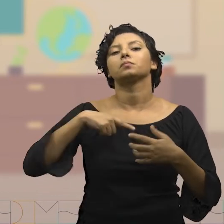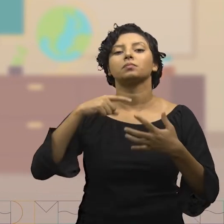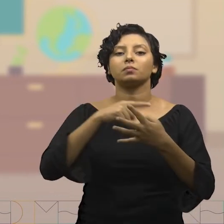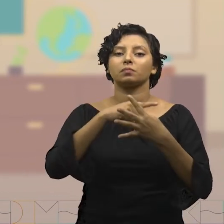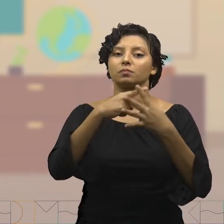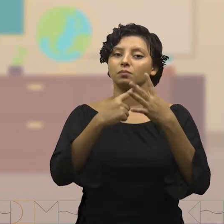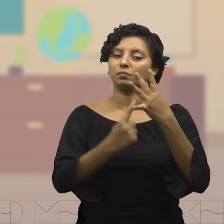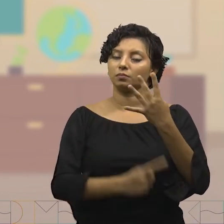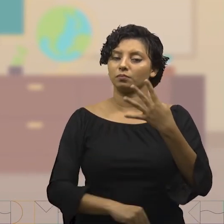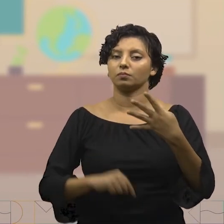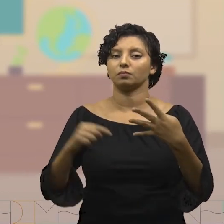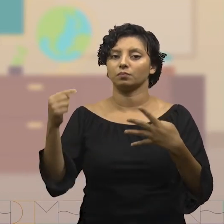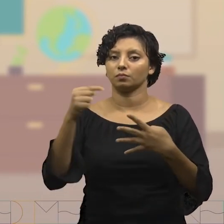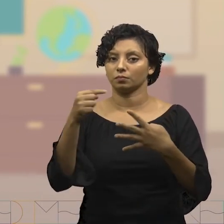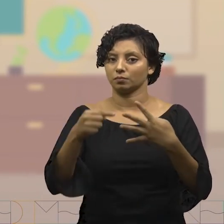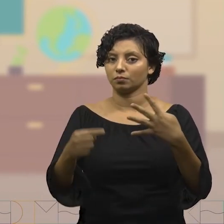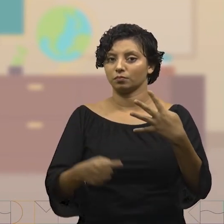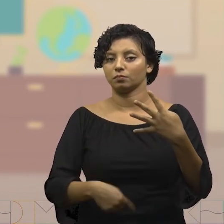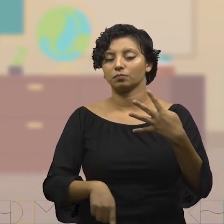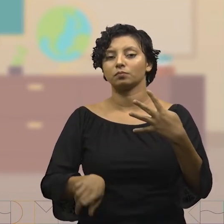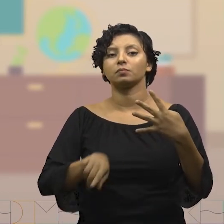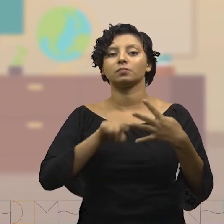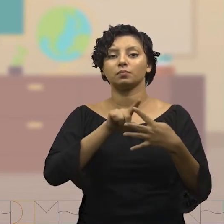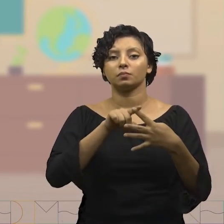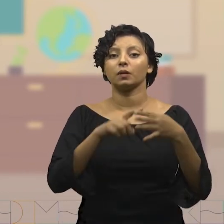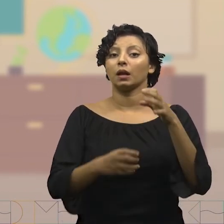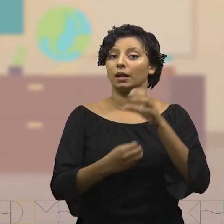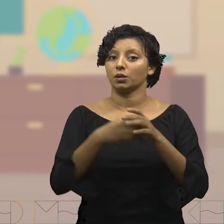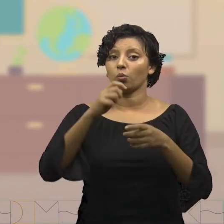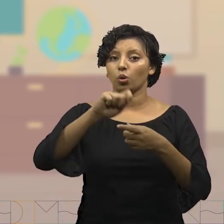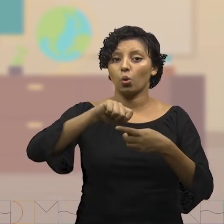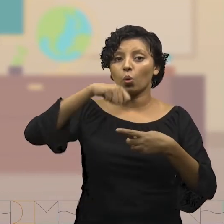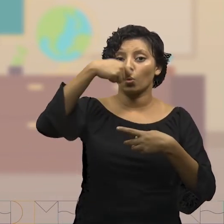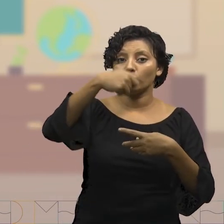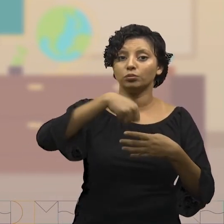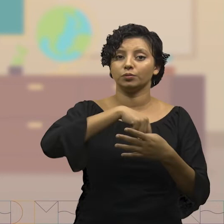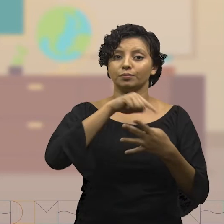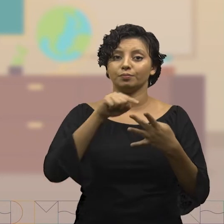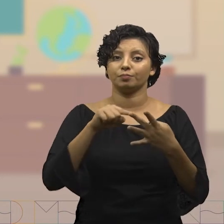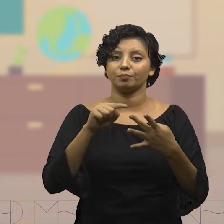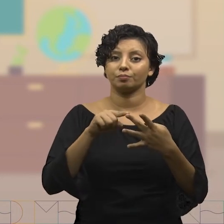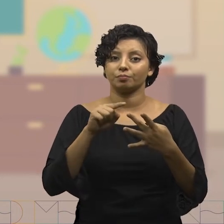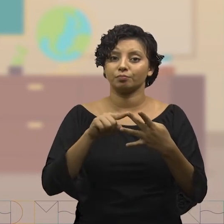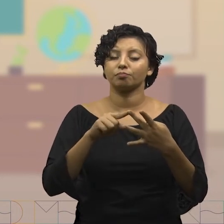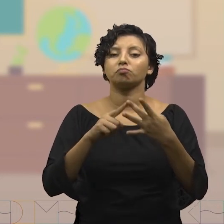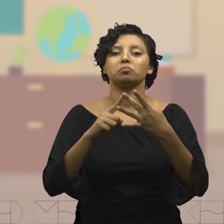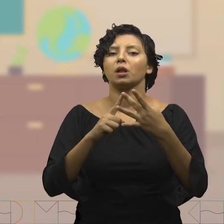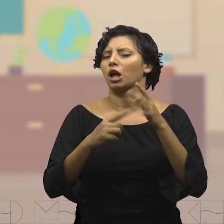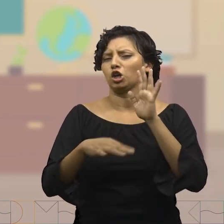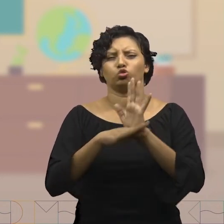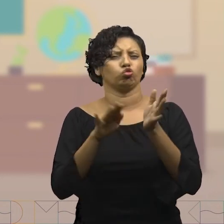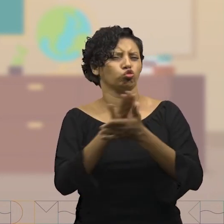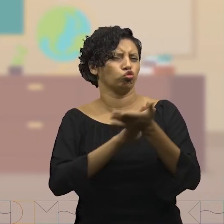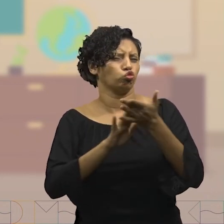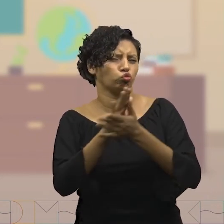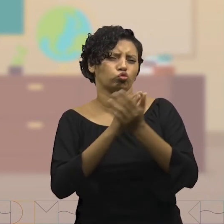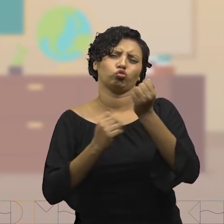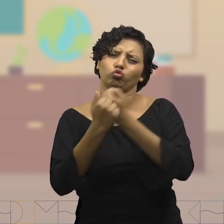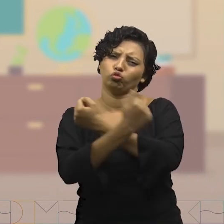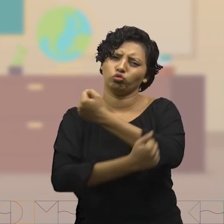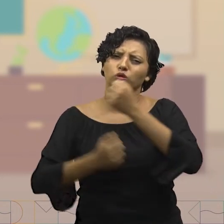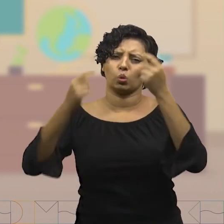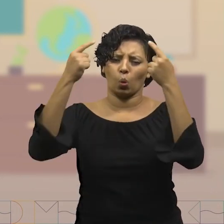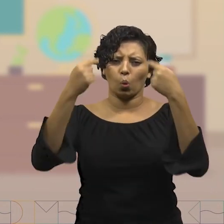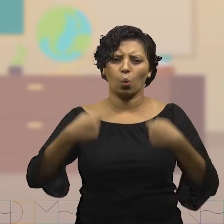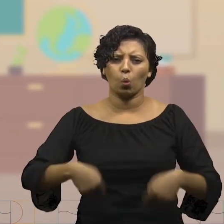4 alternativas. A, fabricação de iogurte. B, não auxiliam na defesa do